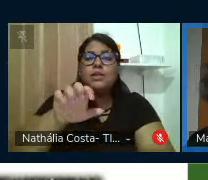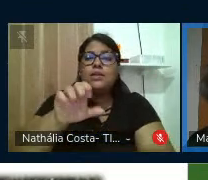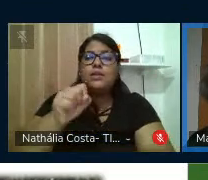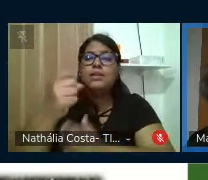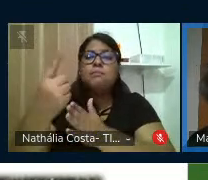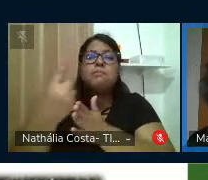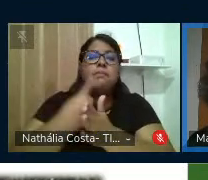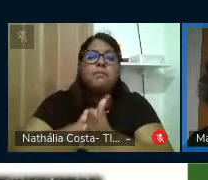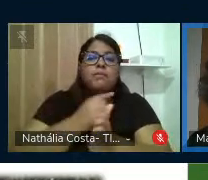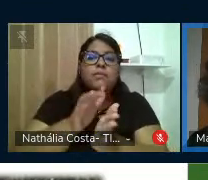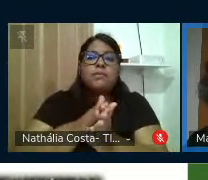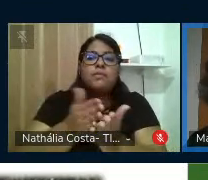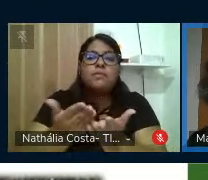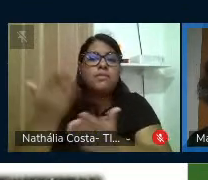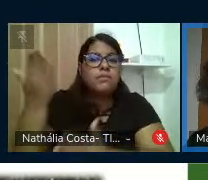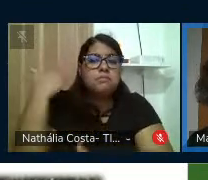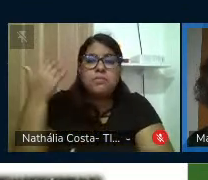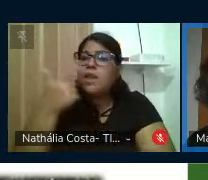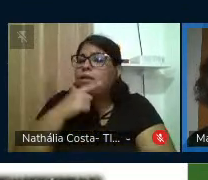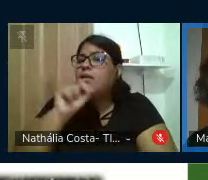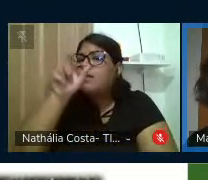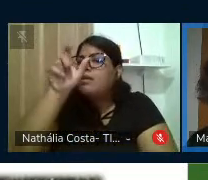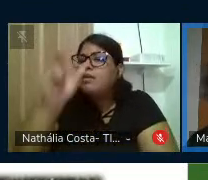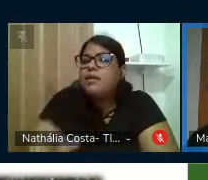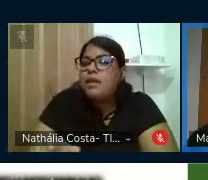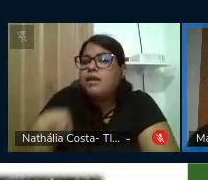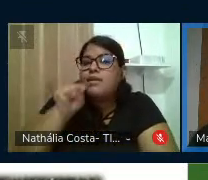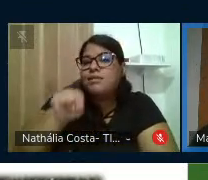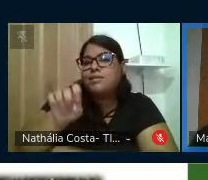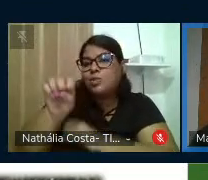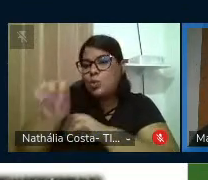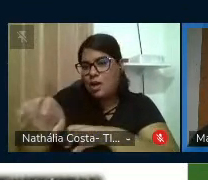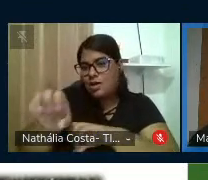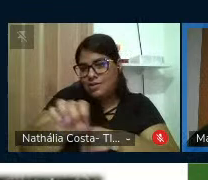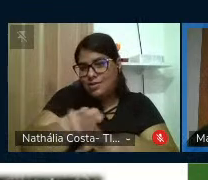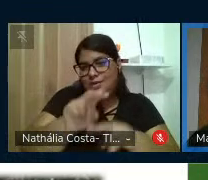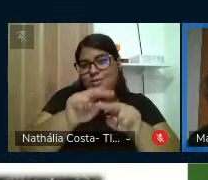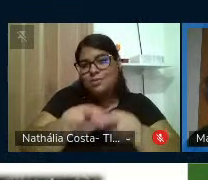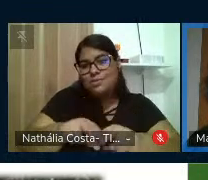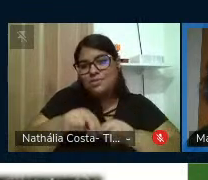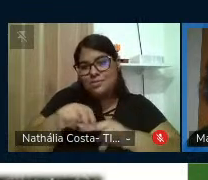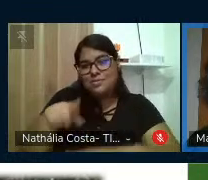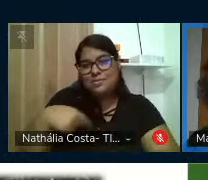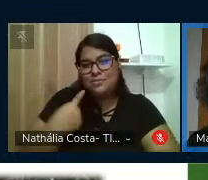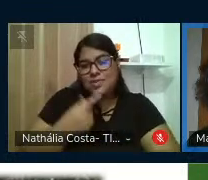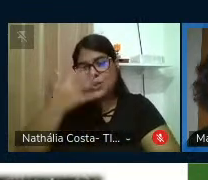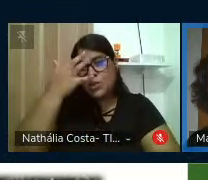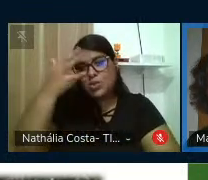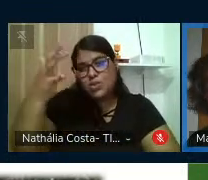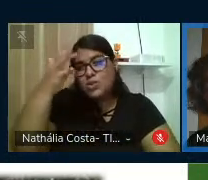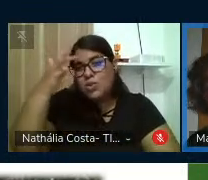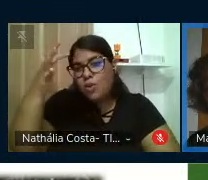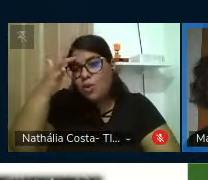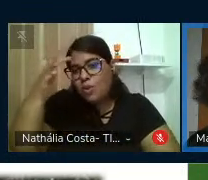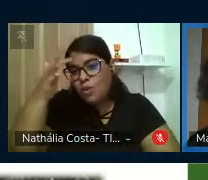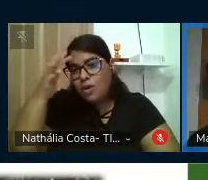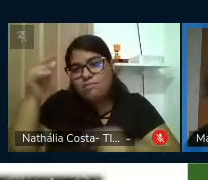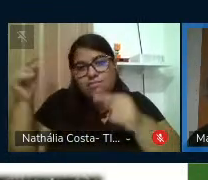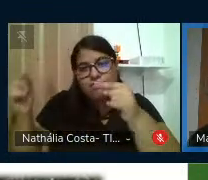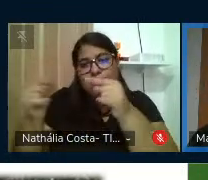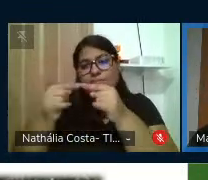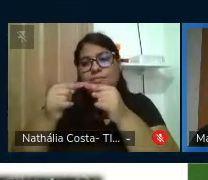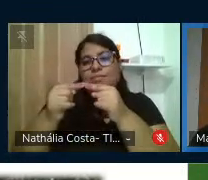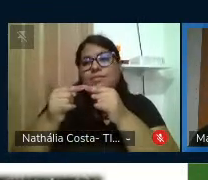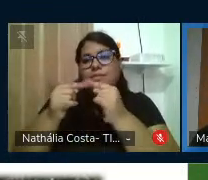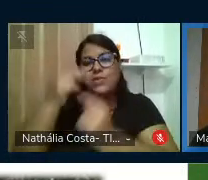livro anterior, para quem é esta educação? E assim, sonhamos conforme os sonhos e